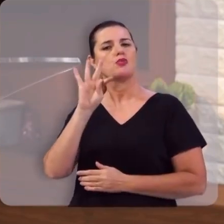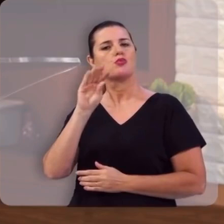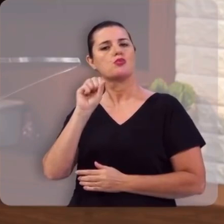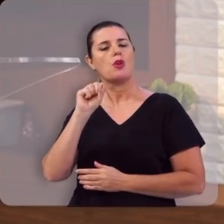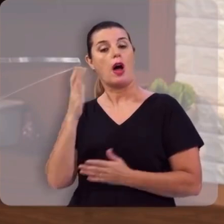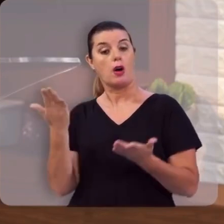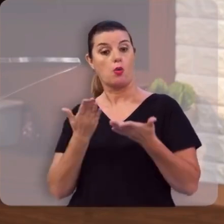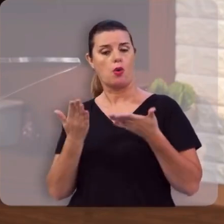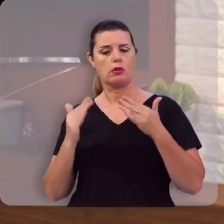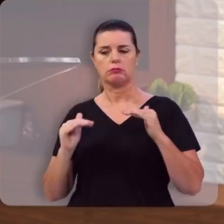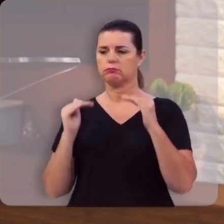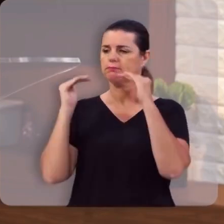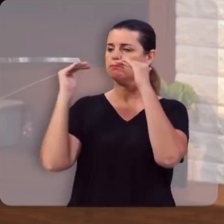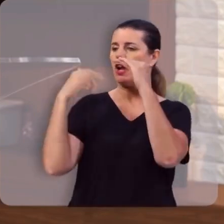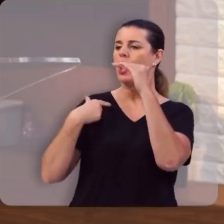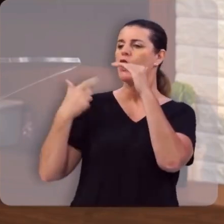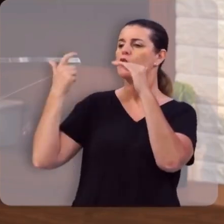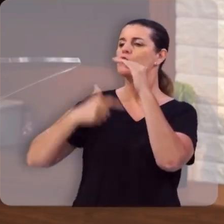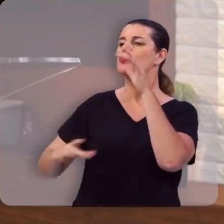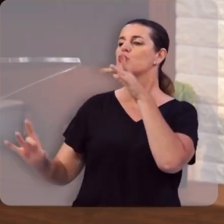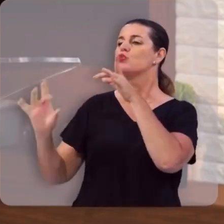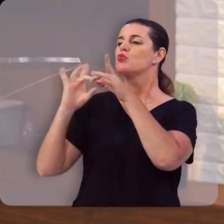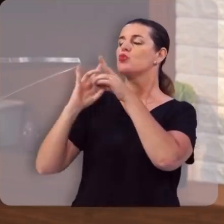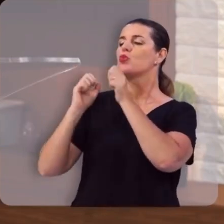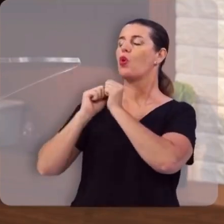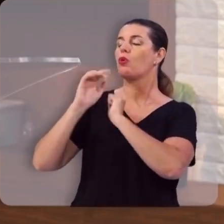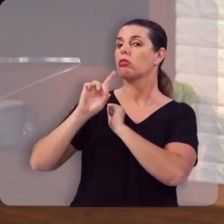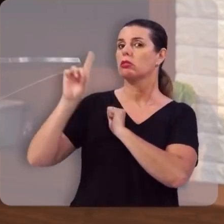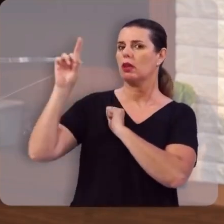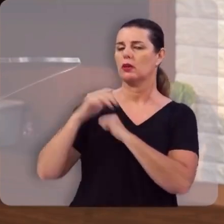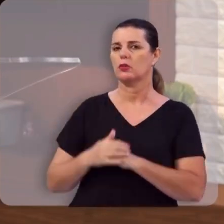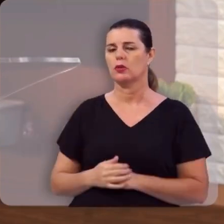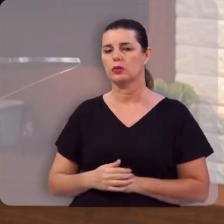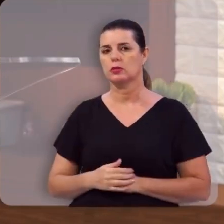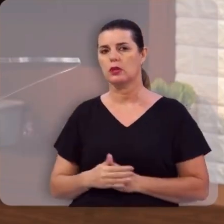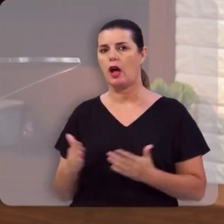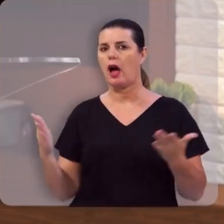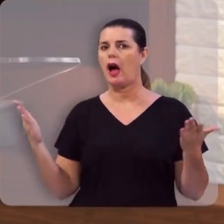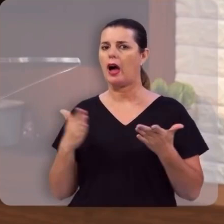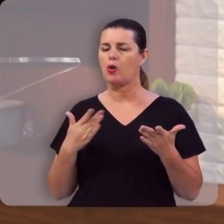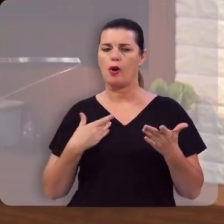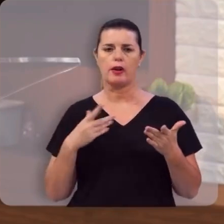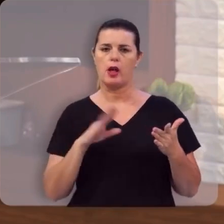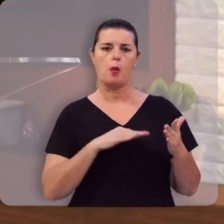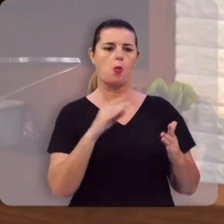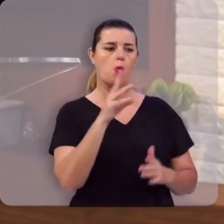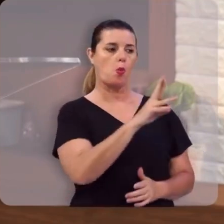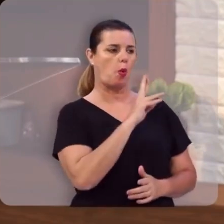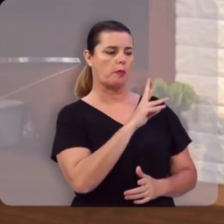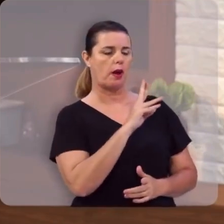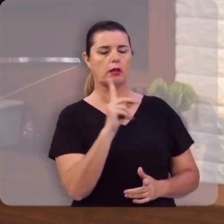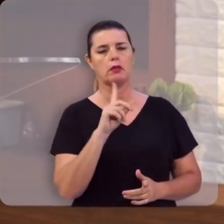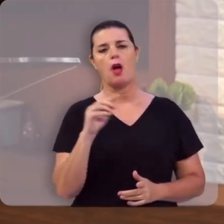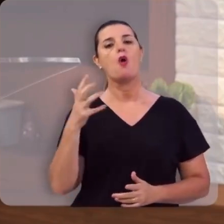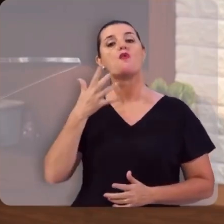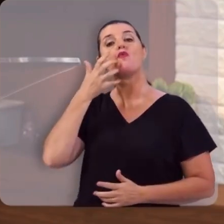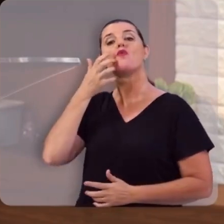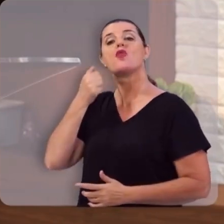reconciliado com Deus. Agora você passou de réu para filho.